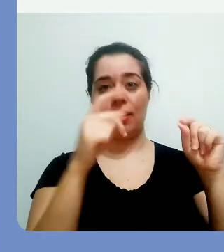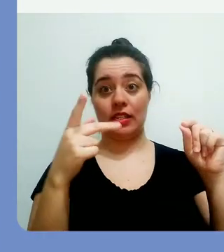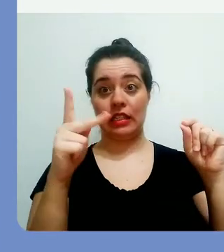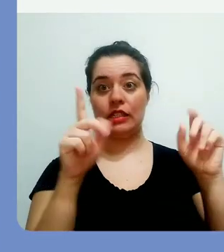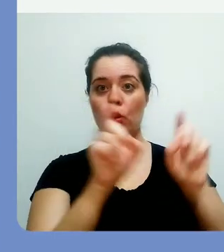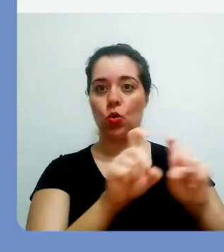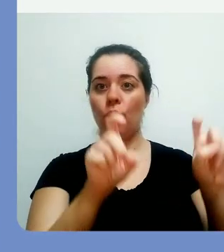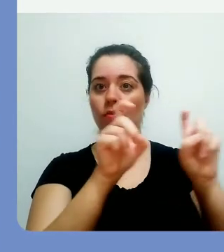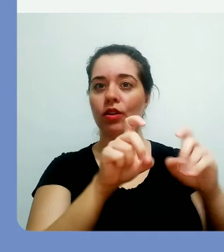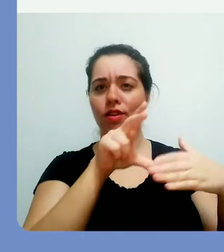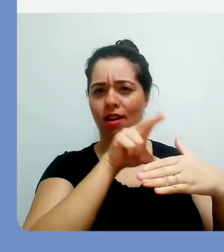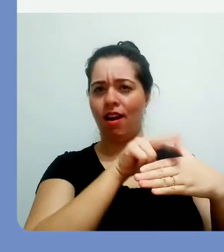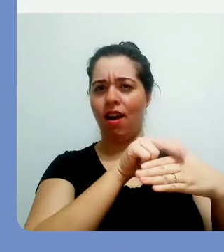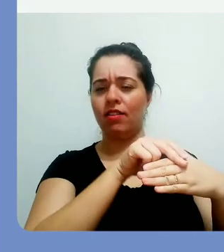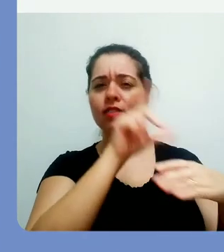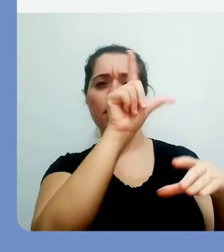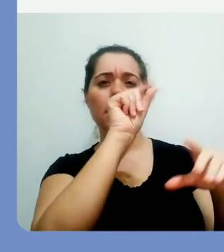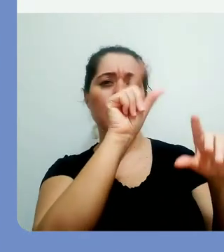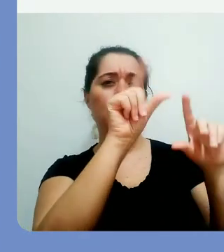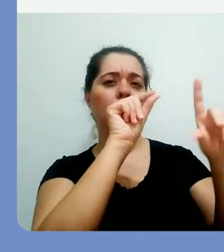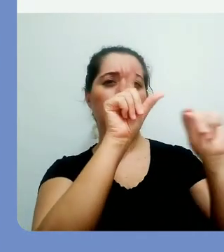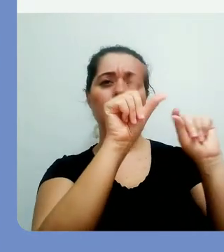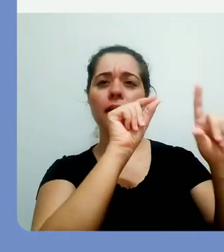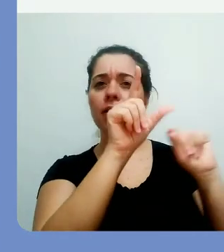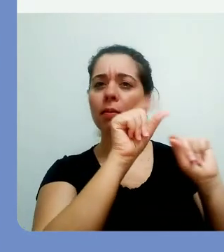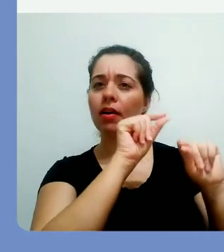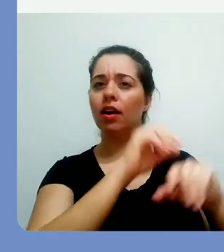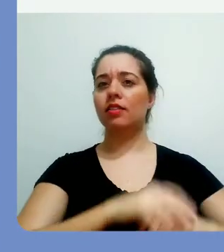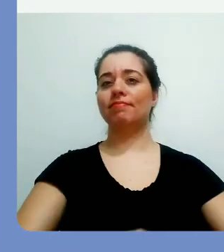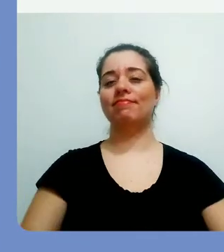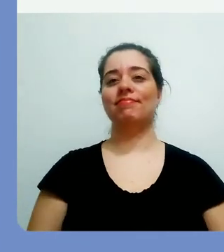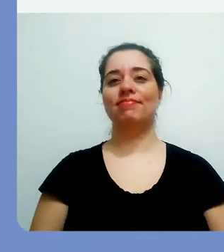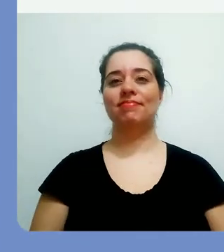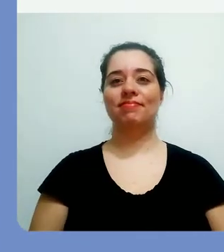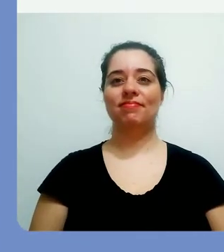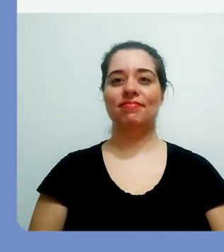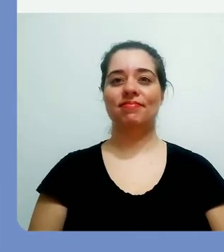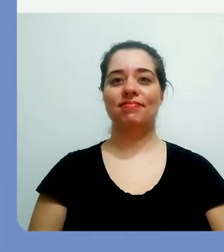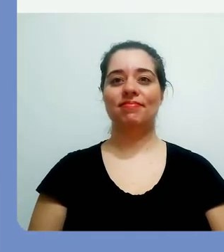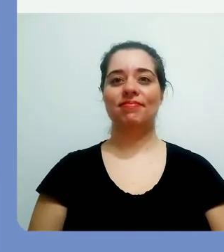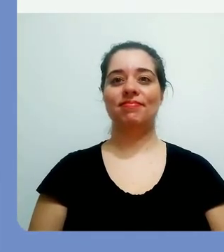Você seleciona, então, no seu computador os arquivos que você deseja adicionar.